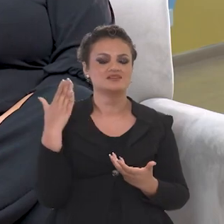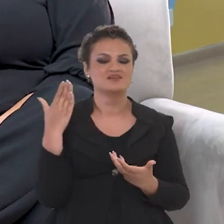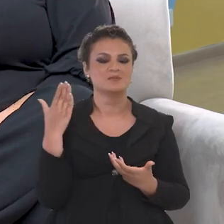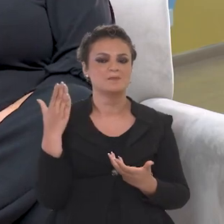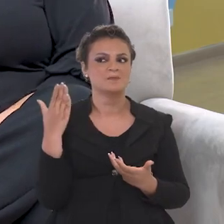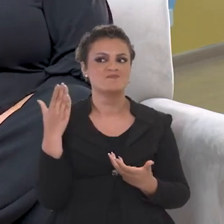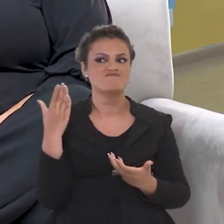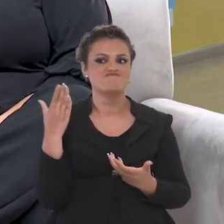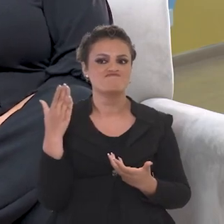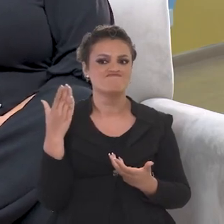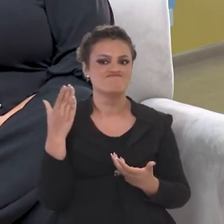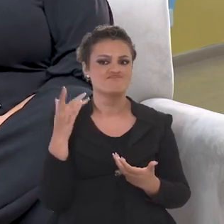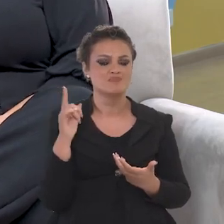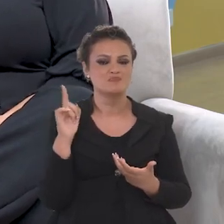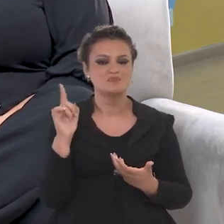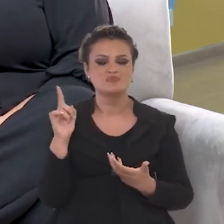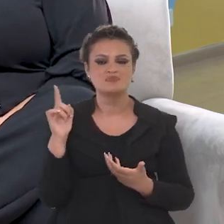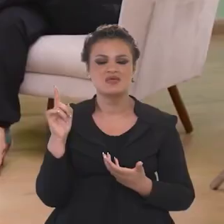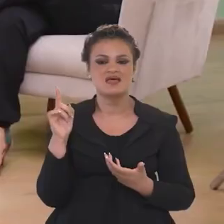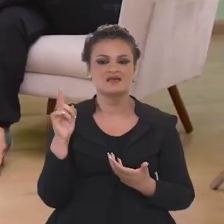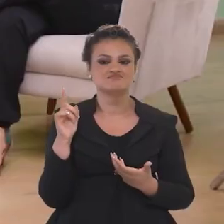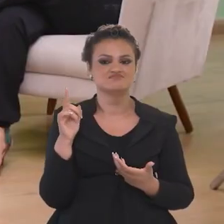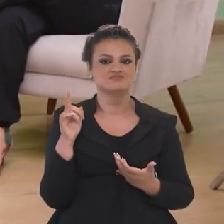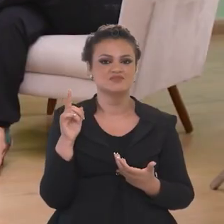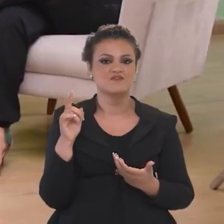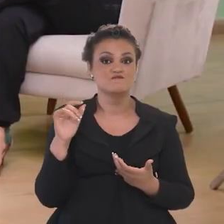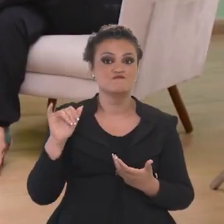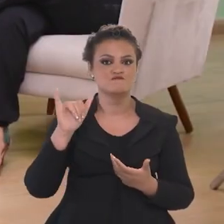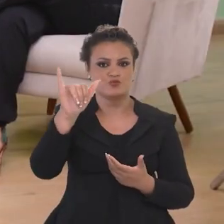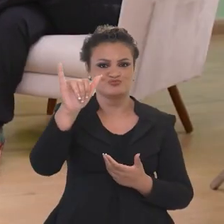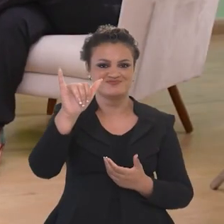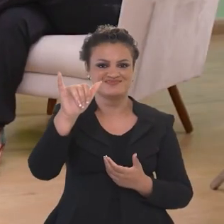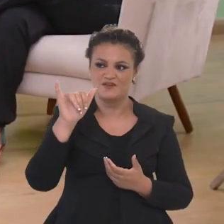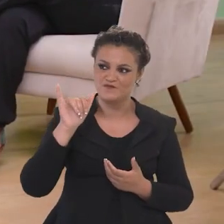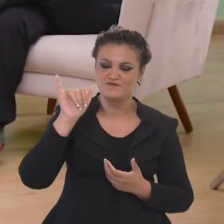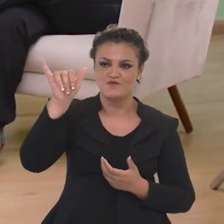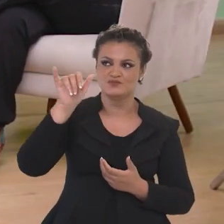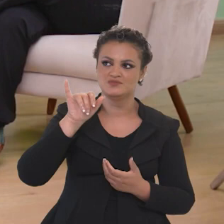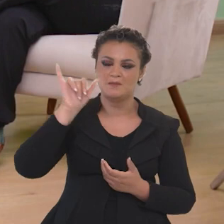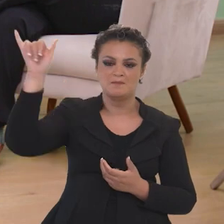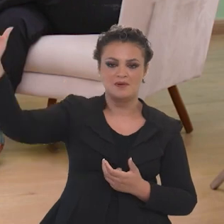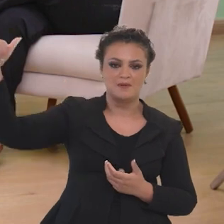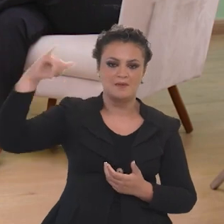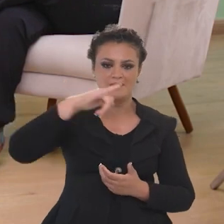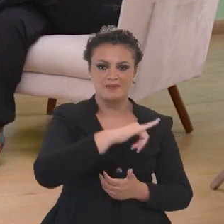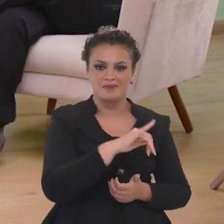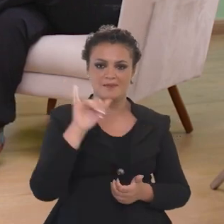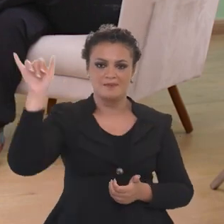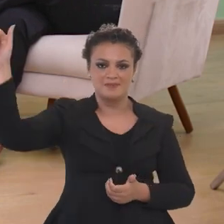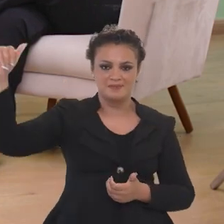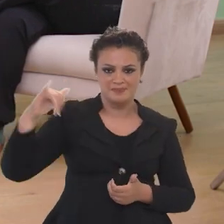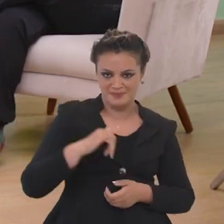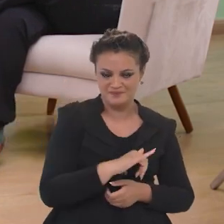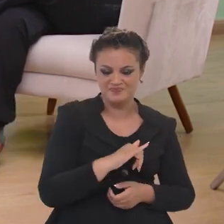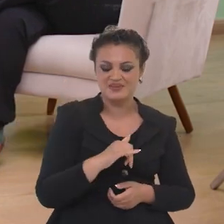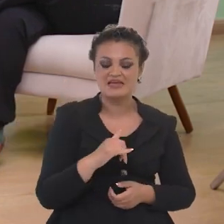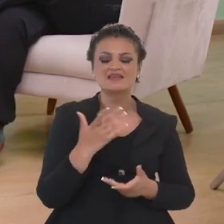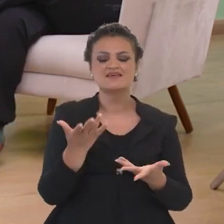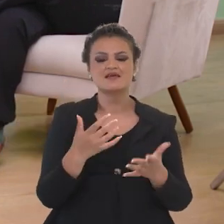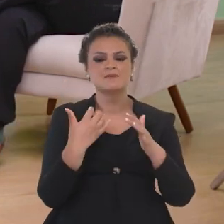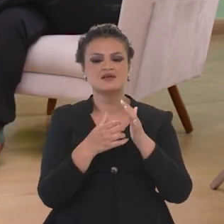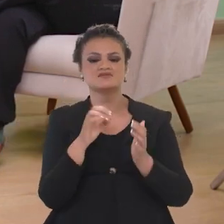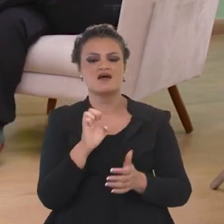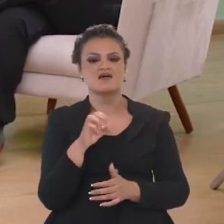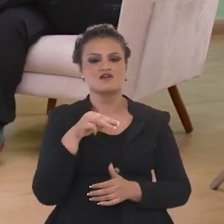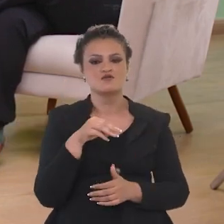anteriormente no primeiro bloco, que é o incremento do número de voos aqui para o Brasil. De que forma que a